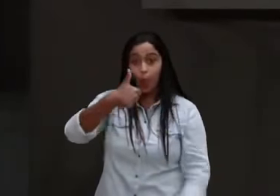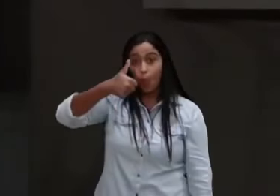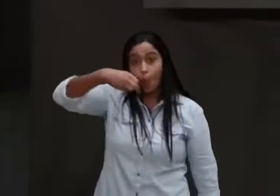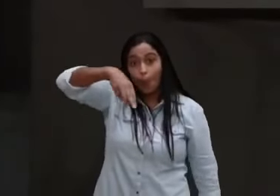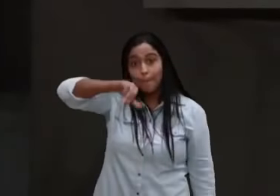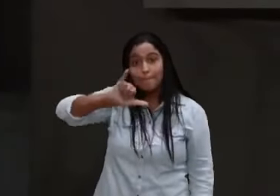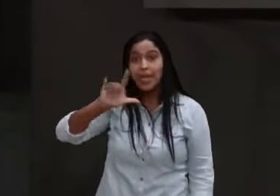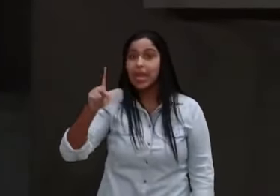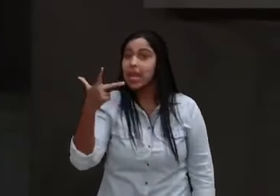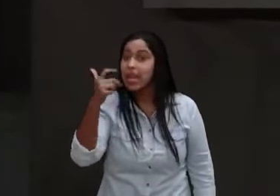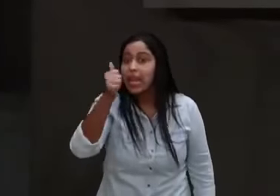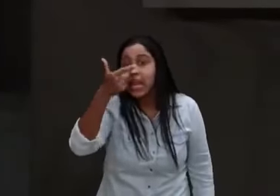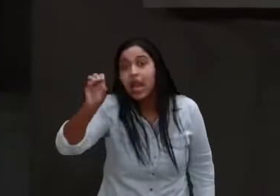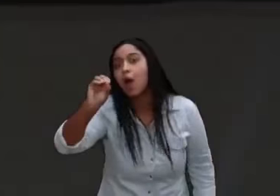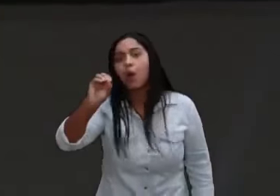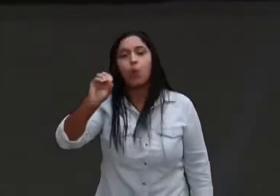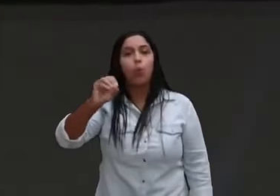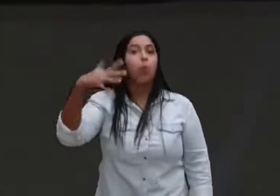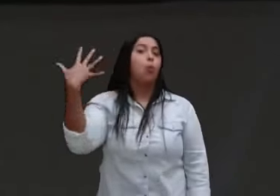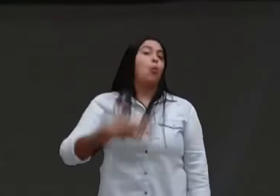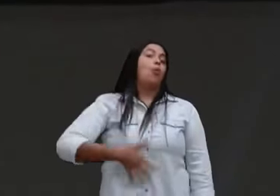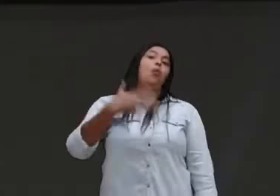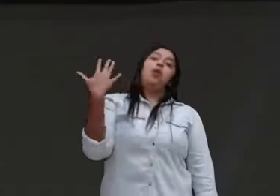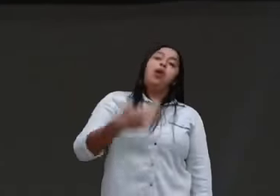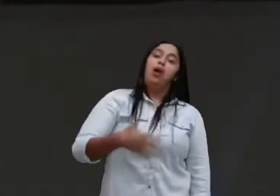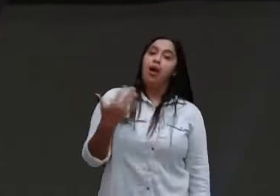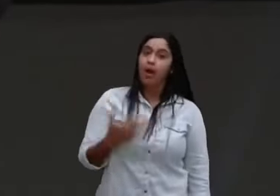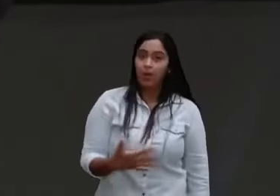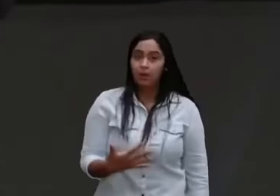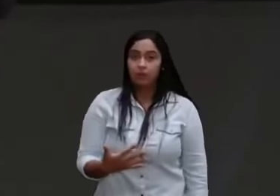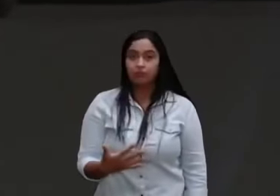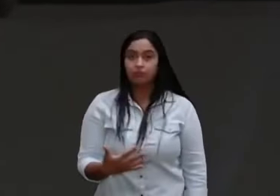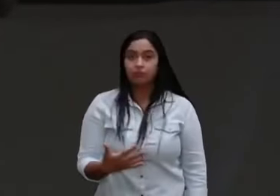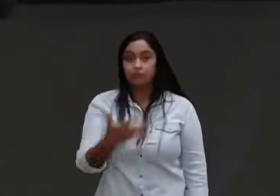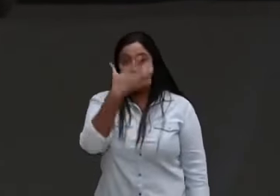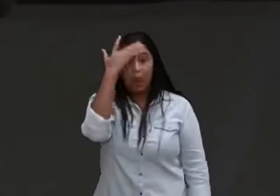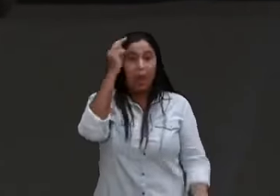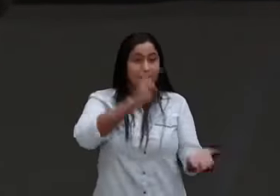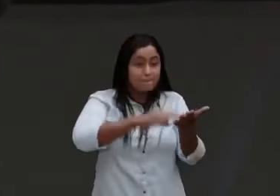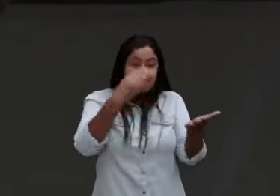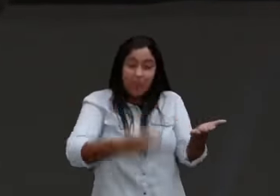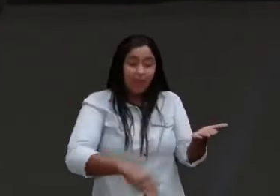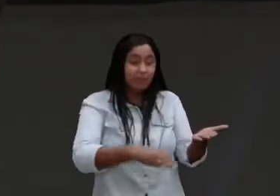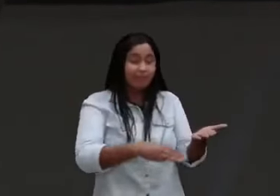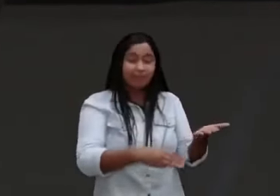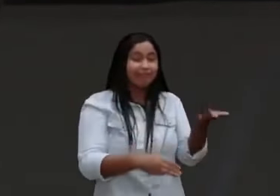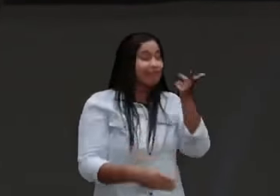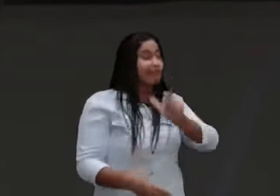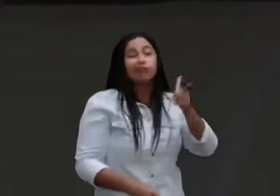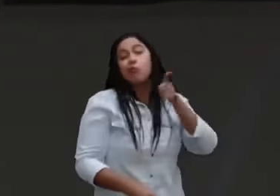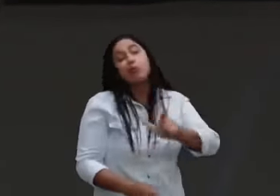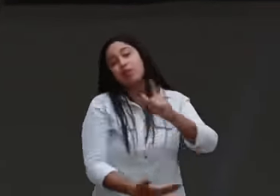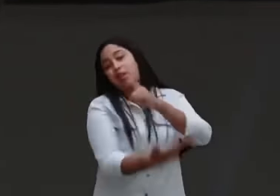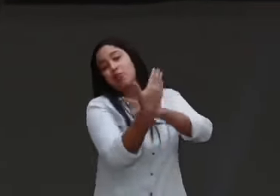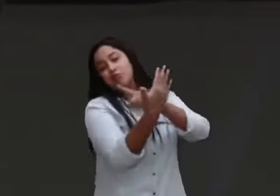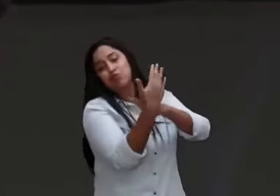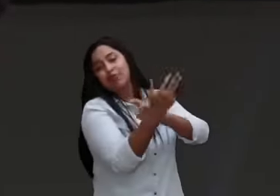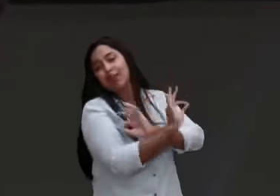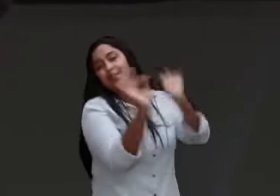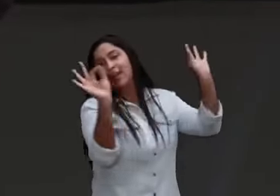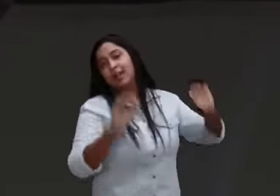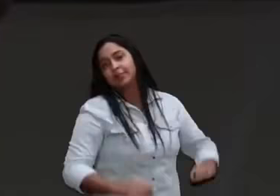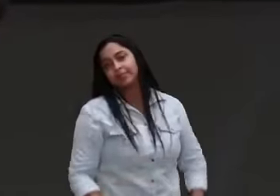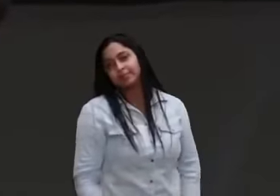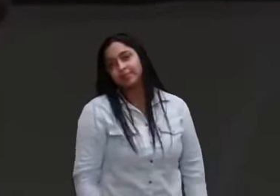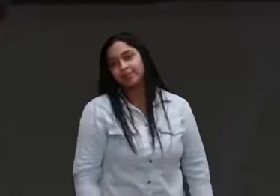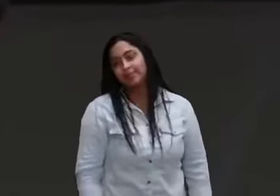pessoal, não estava com muita grana, naquele momento, estava apertado, um empresário, me chama na casa dele, e fala, você precisa de quanto?